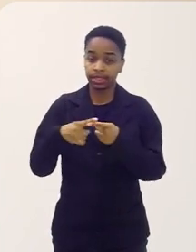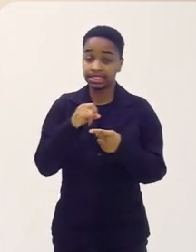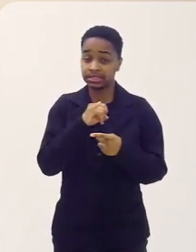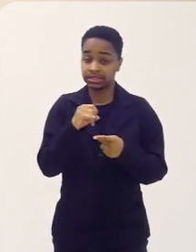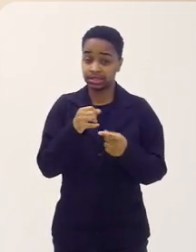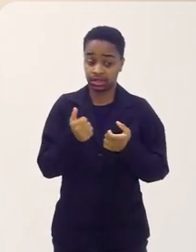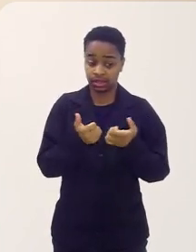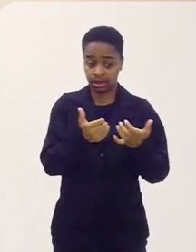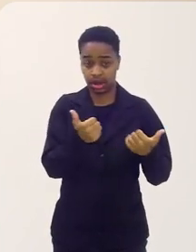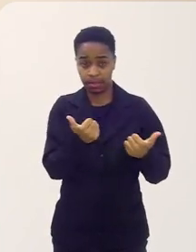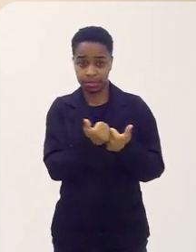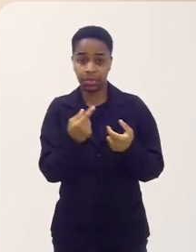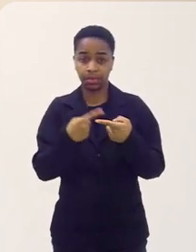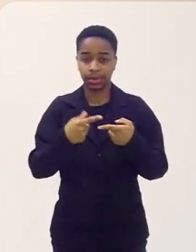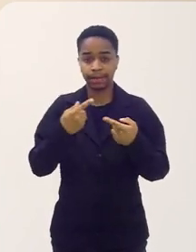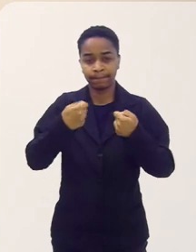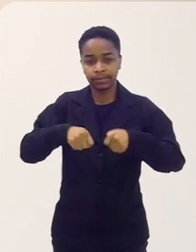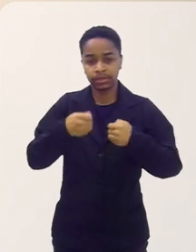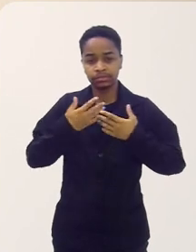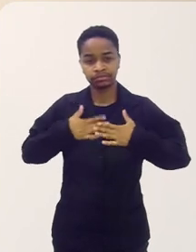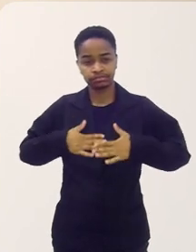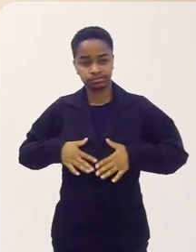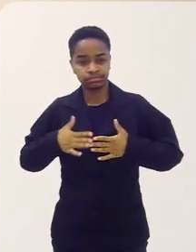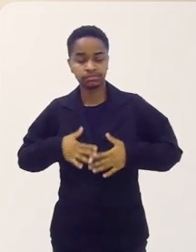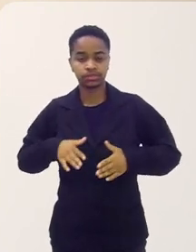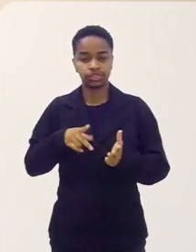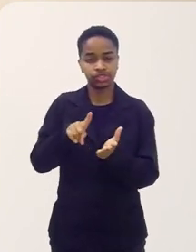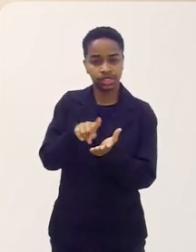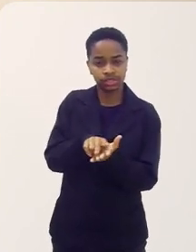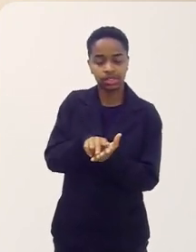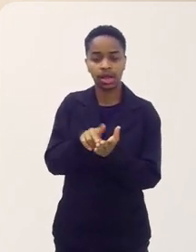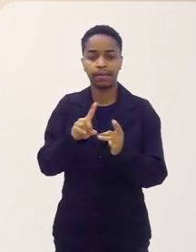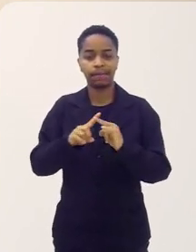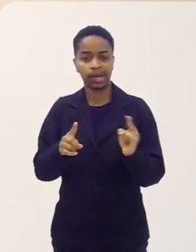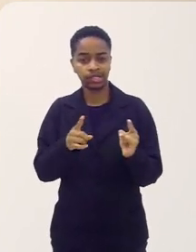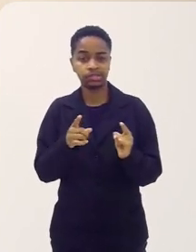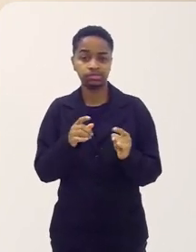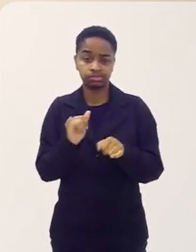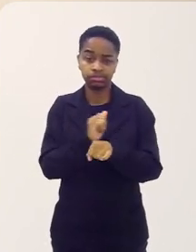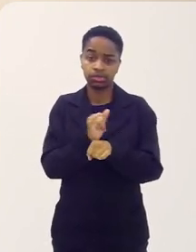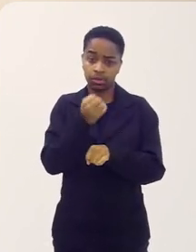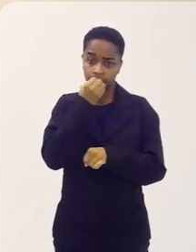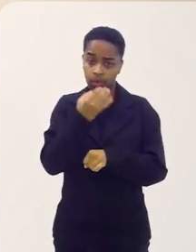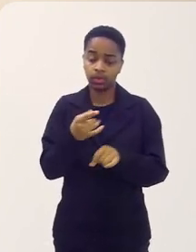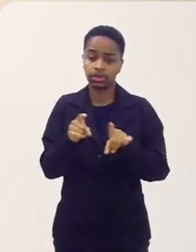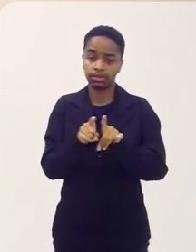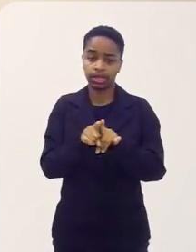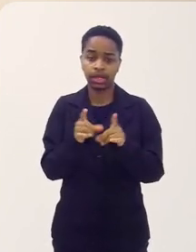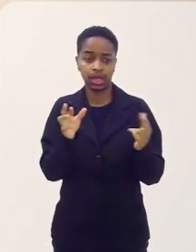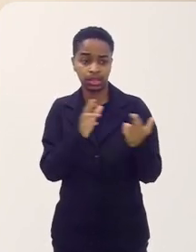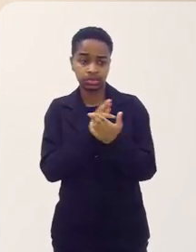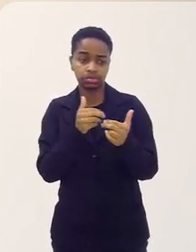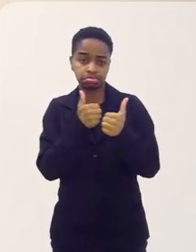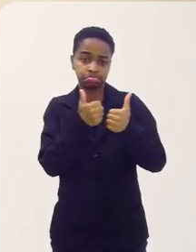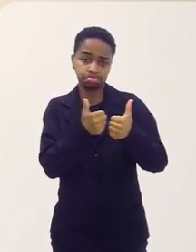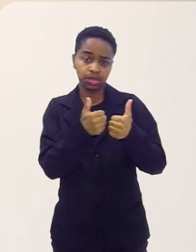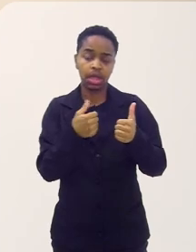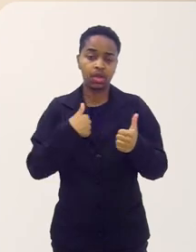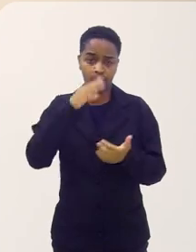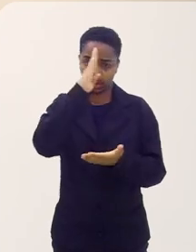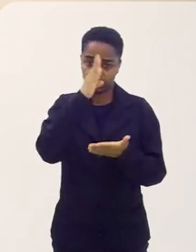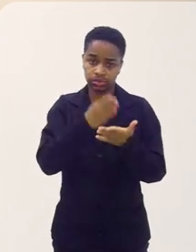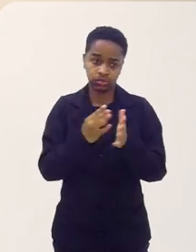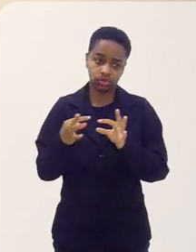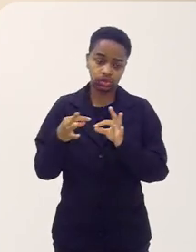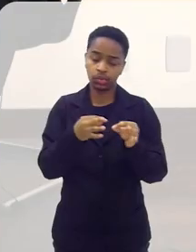dando todo o suporte, né? A pessoa tem que descansar, se alimentar, mas é um formato bom. Tem uma boa relação custo-benefício. Acredito que vai ser